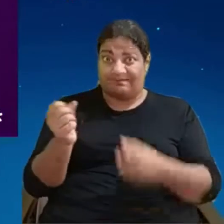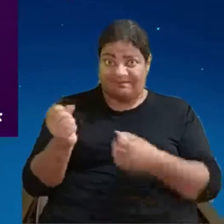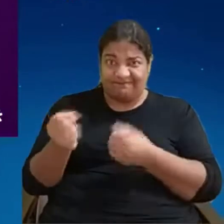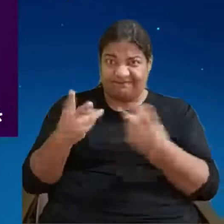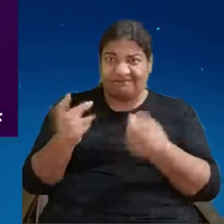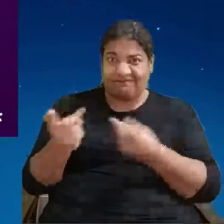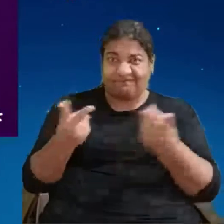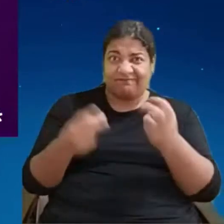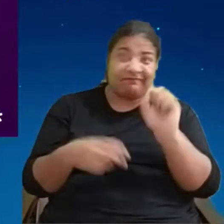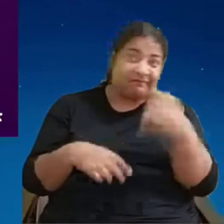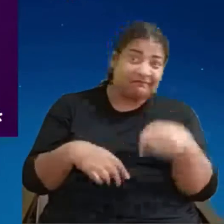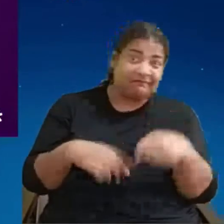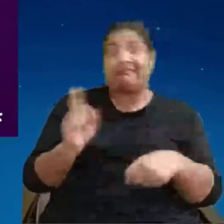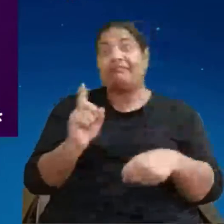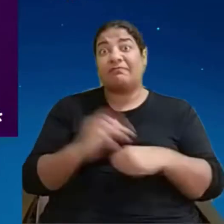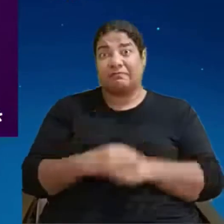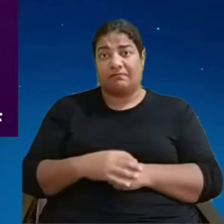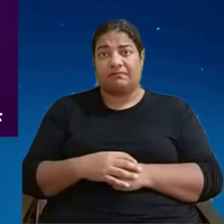Vai?